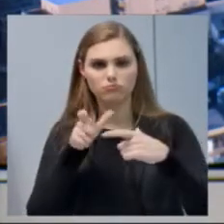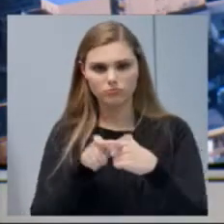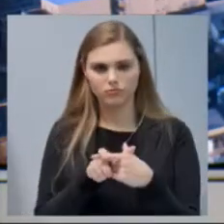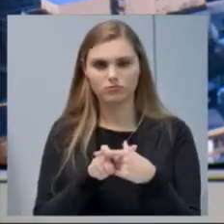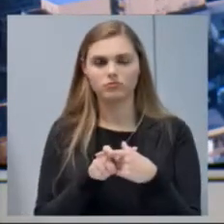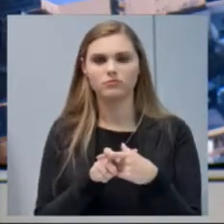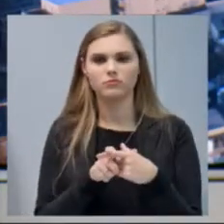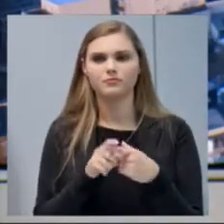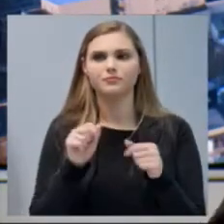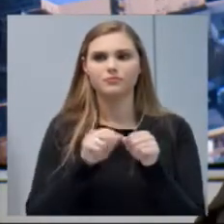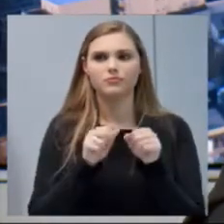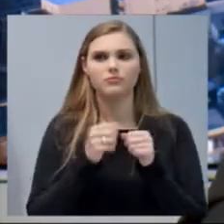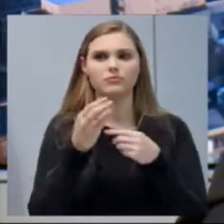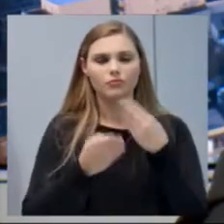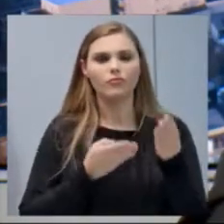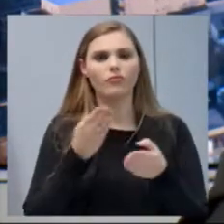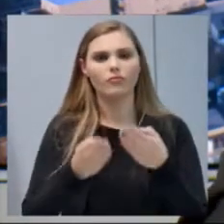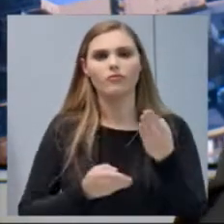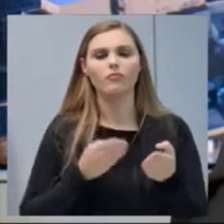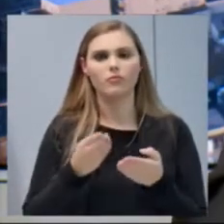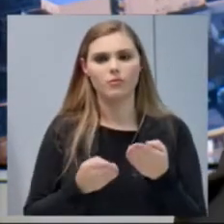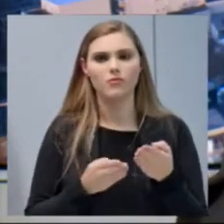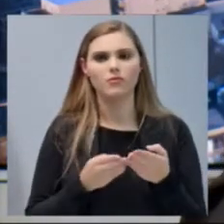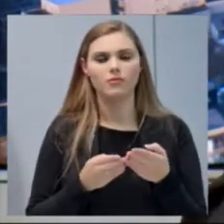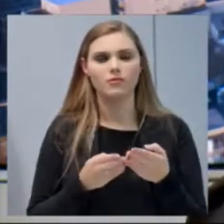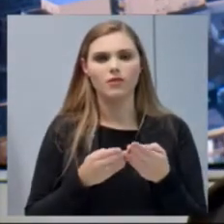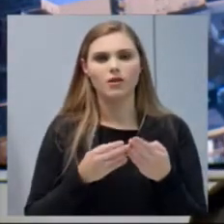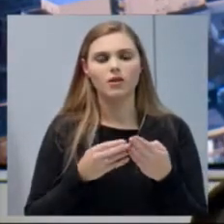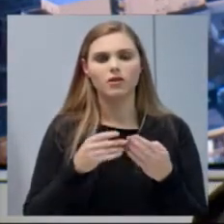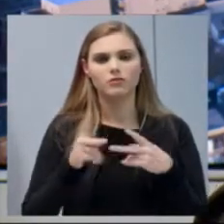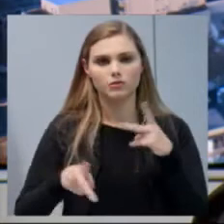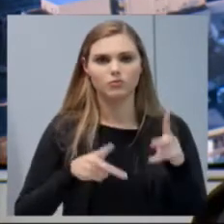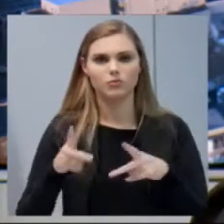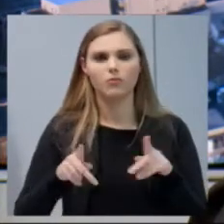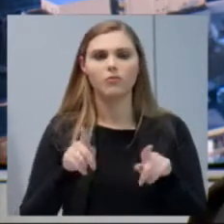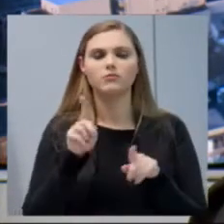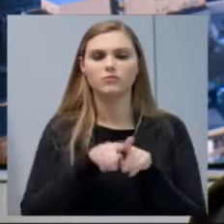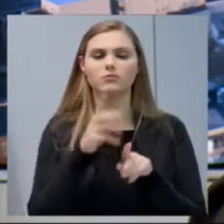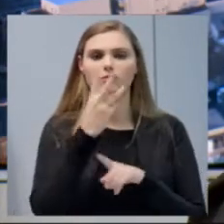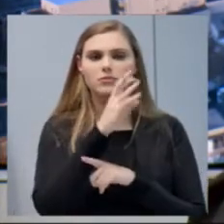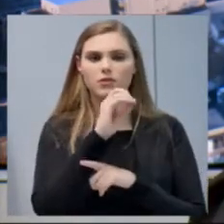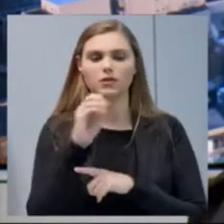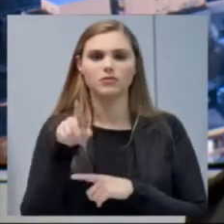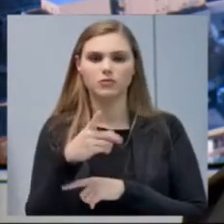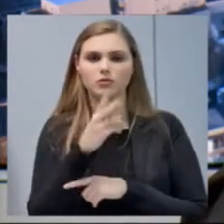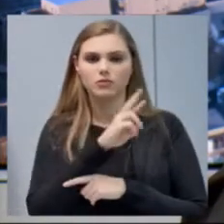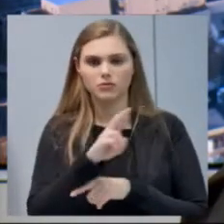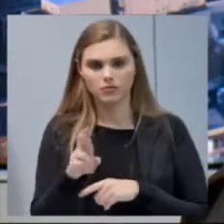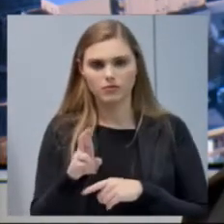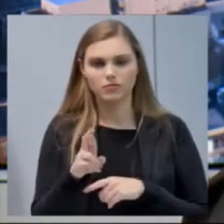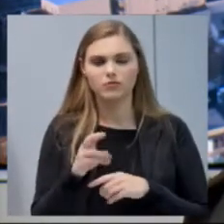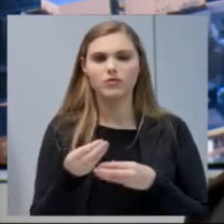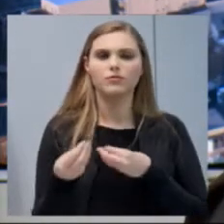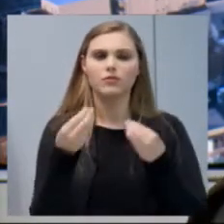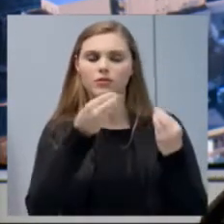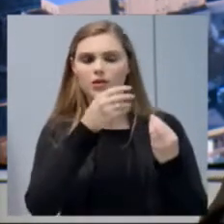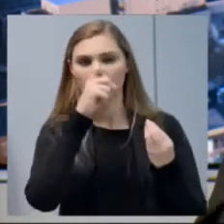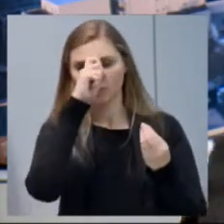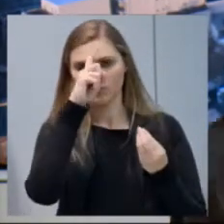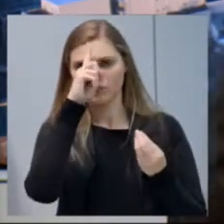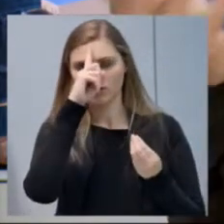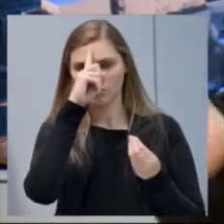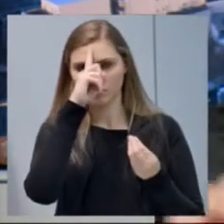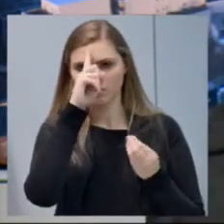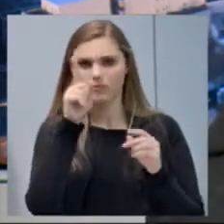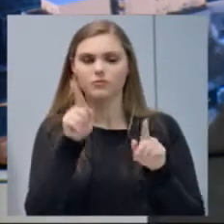atendendo aí a demanda da nossa população, e 300 mil reais também que serão destinados ao Hospital Regional São Paulo, tendo em vista também